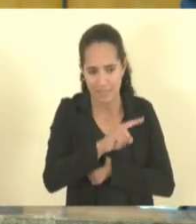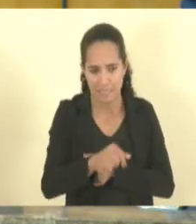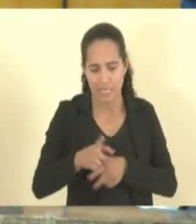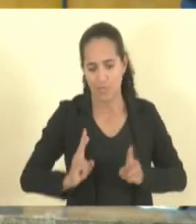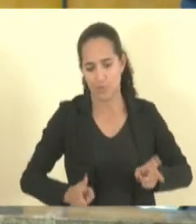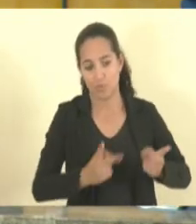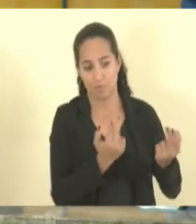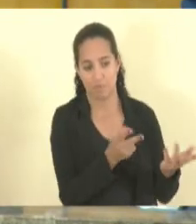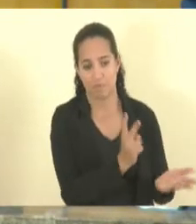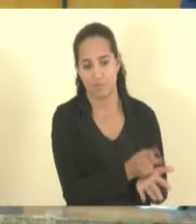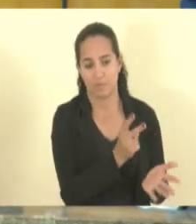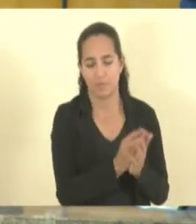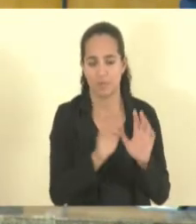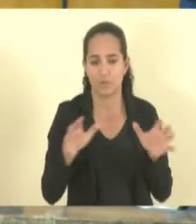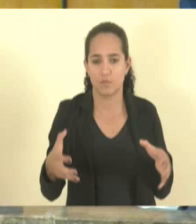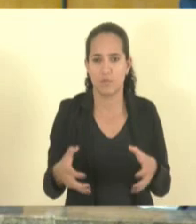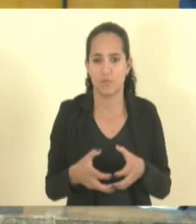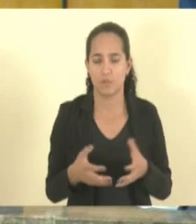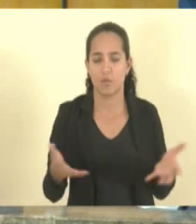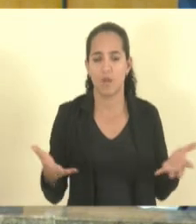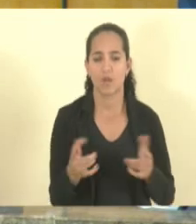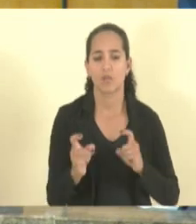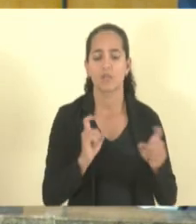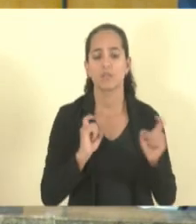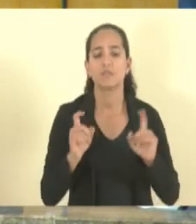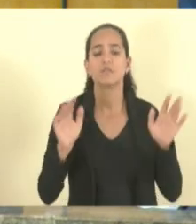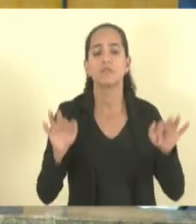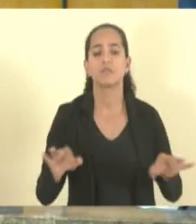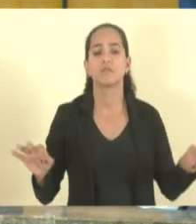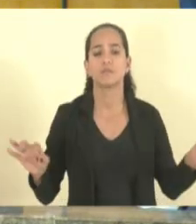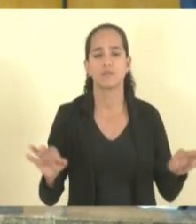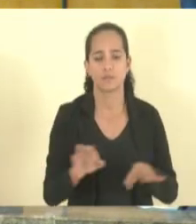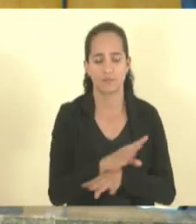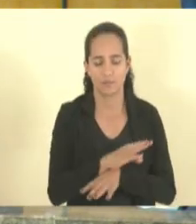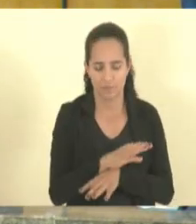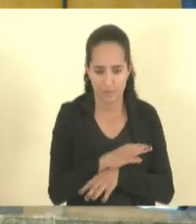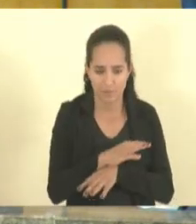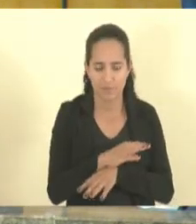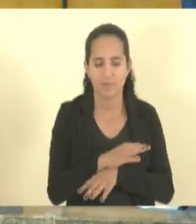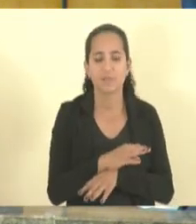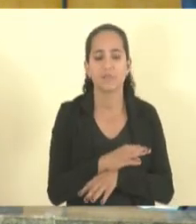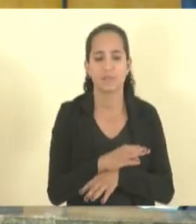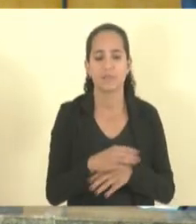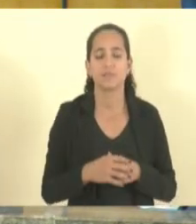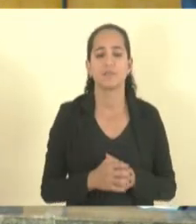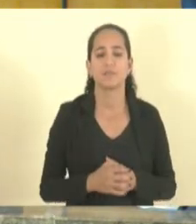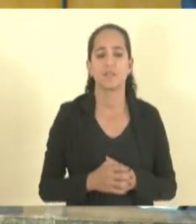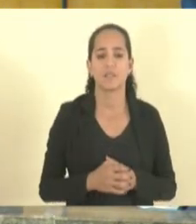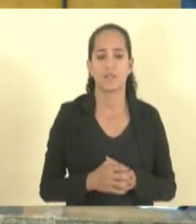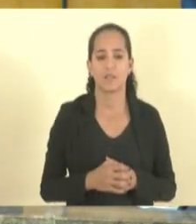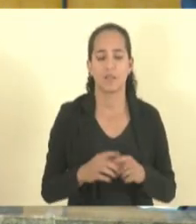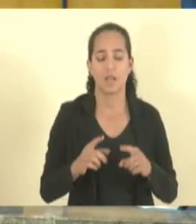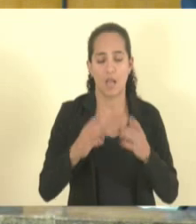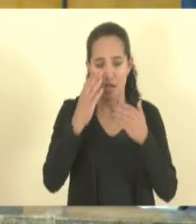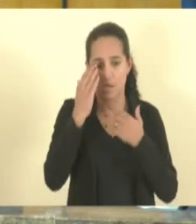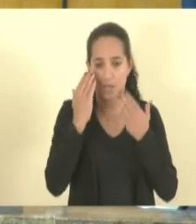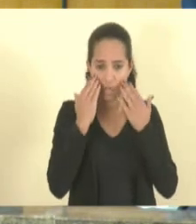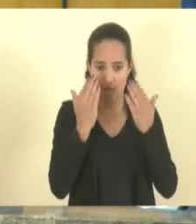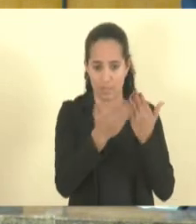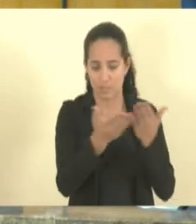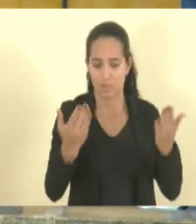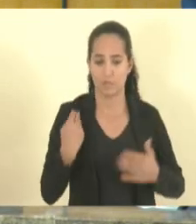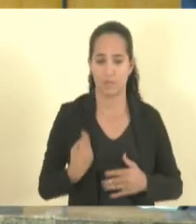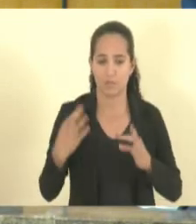na comissão nada mais havendo a tratar declaro encerrado os trabalhos desta comissão agradeço a